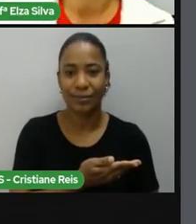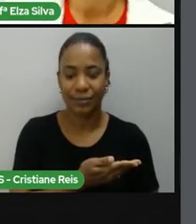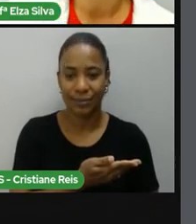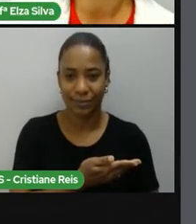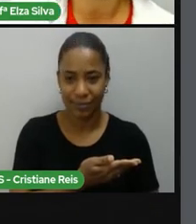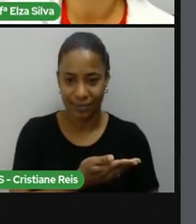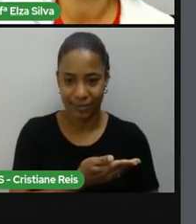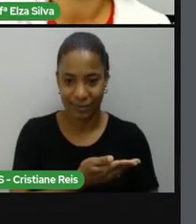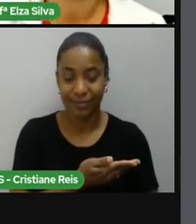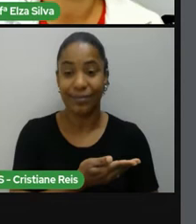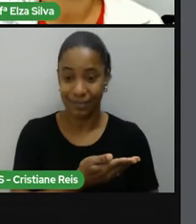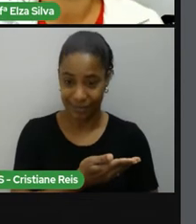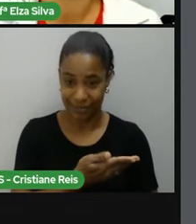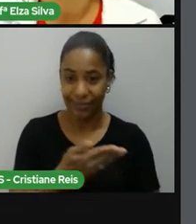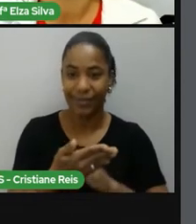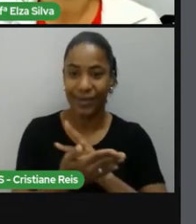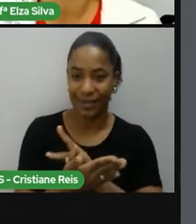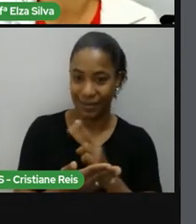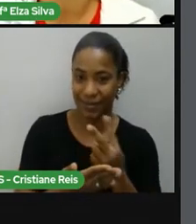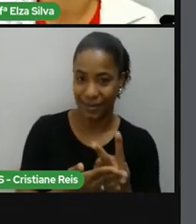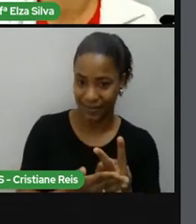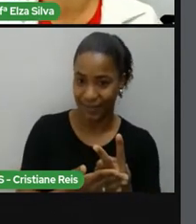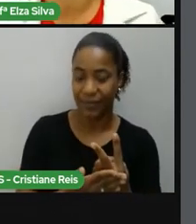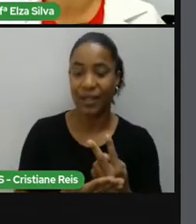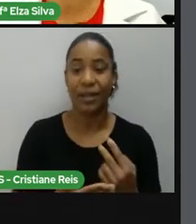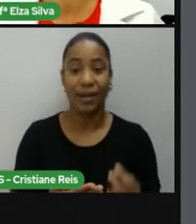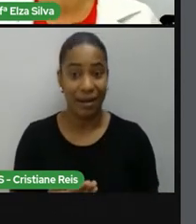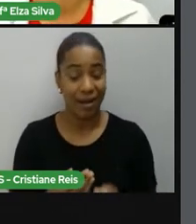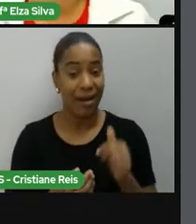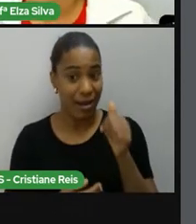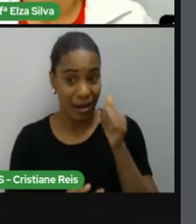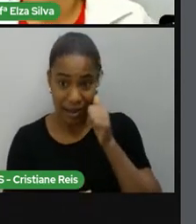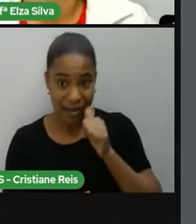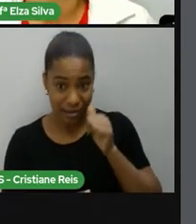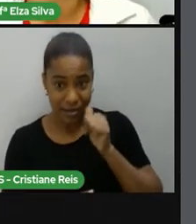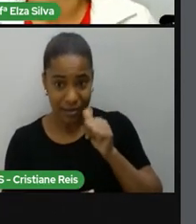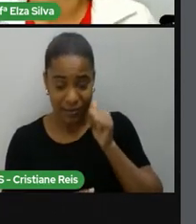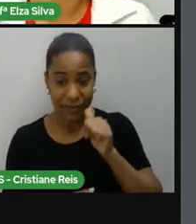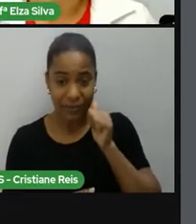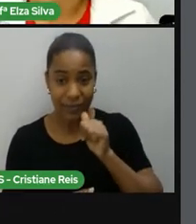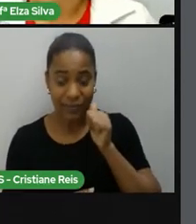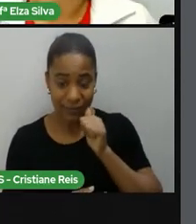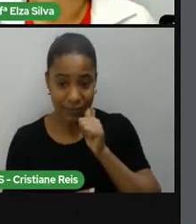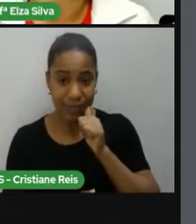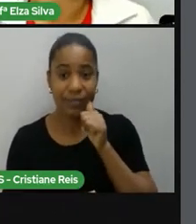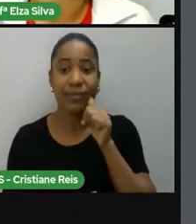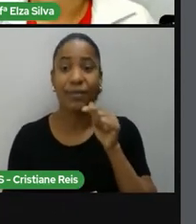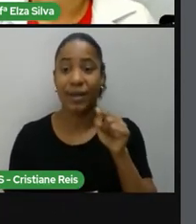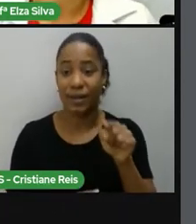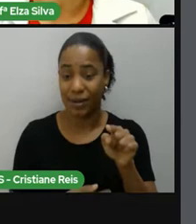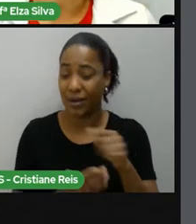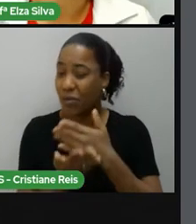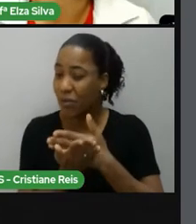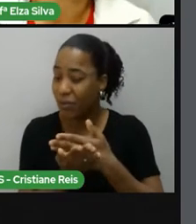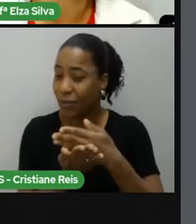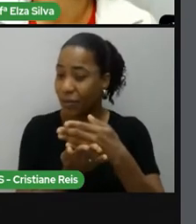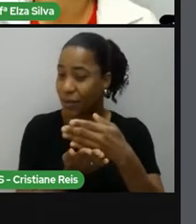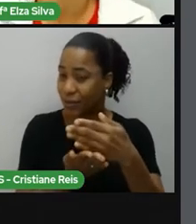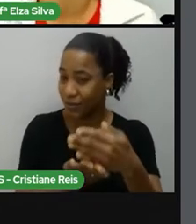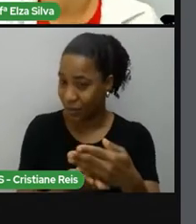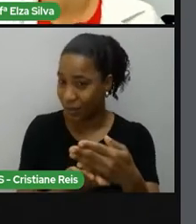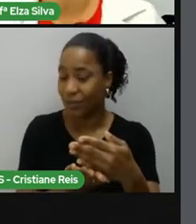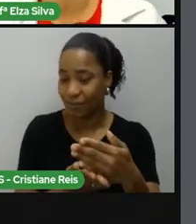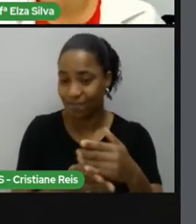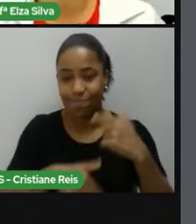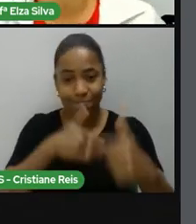Toni Morrison, she, ela, ela estreou, ela começou a sua